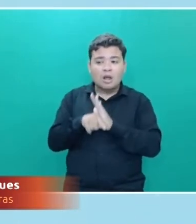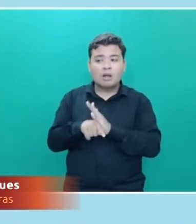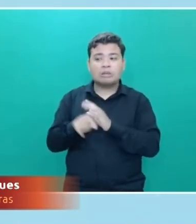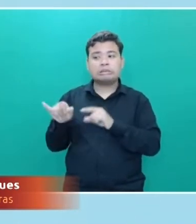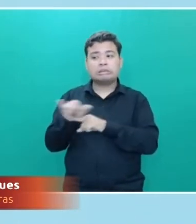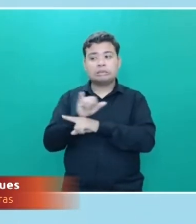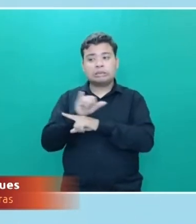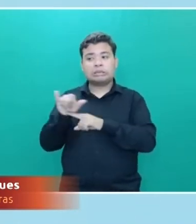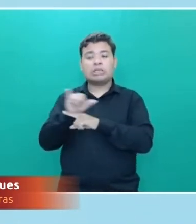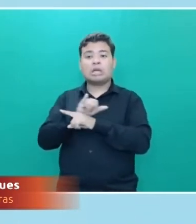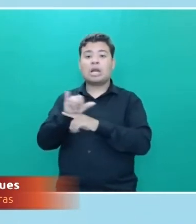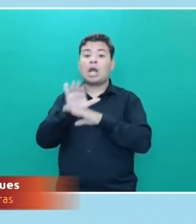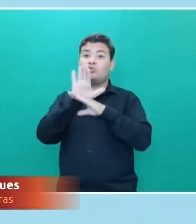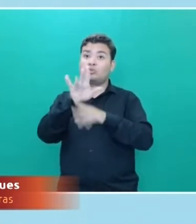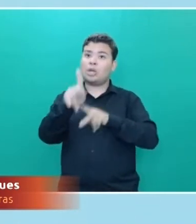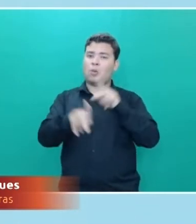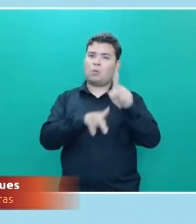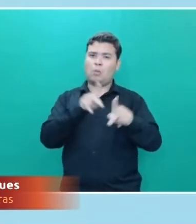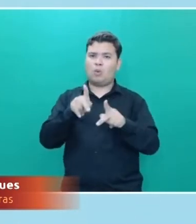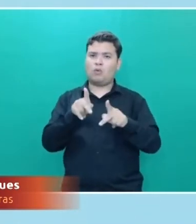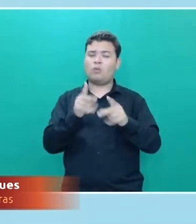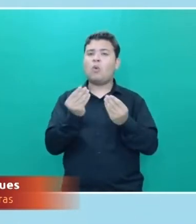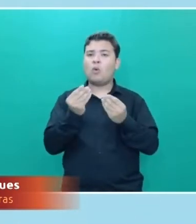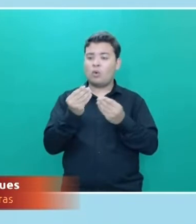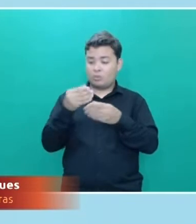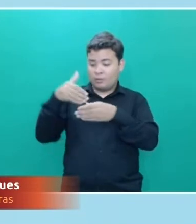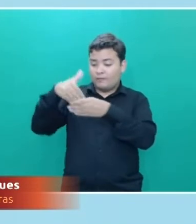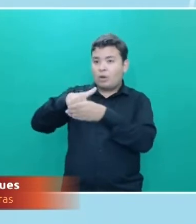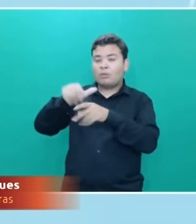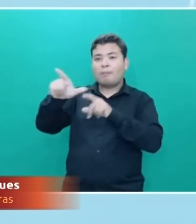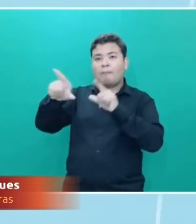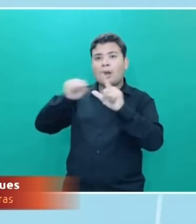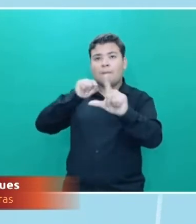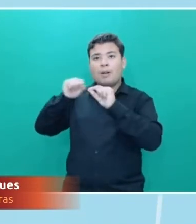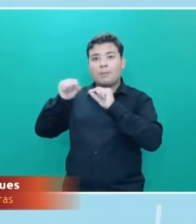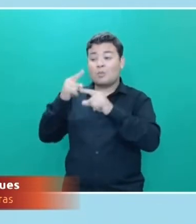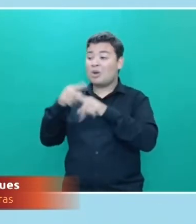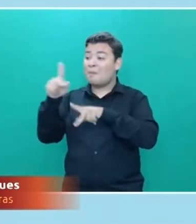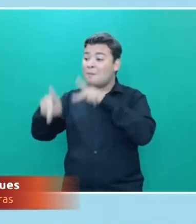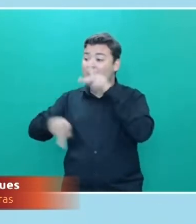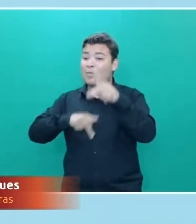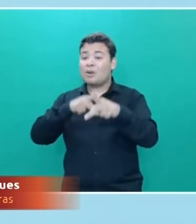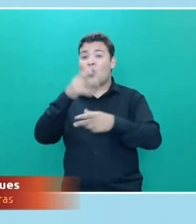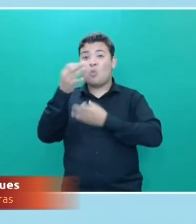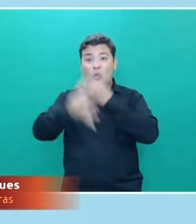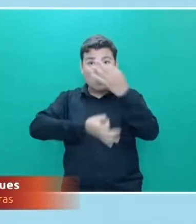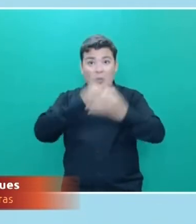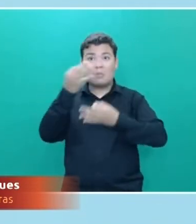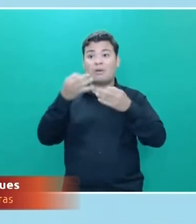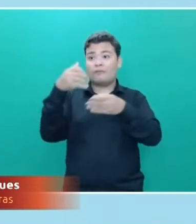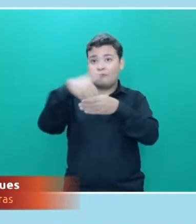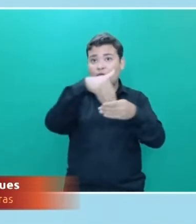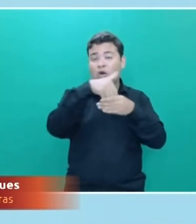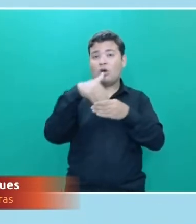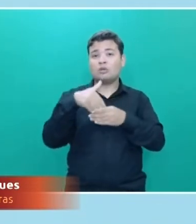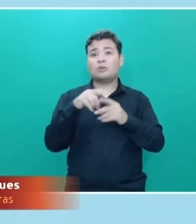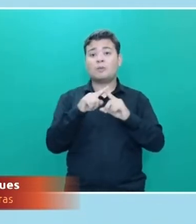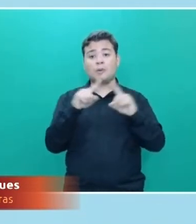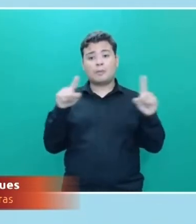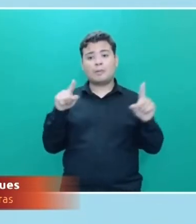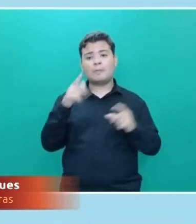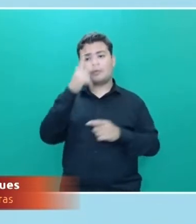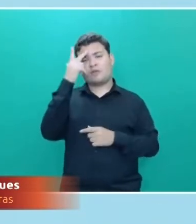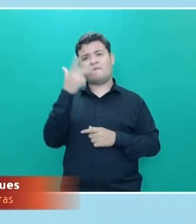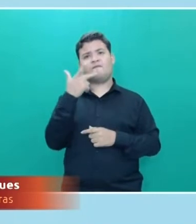voto. O povo está dizendo olha, o que é melhor para mim é isso aqui. Agora, quando o povo diz, o que é melhor para mim é candidato A,